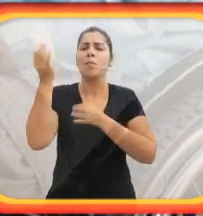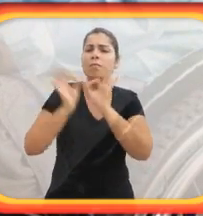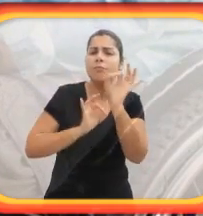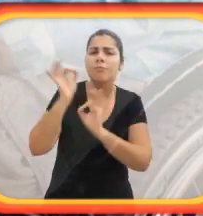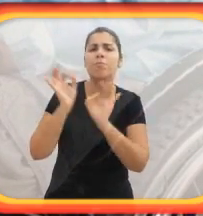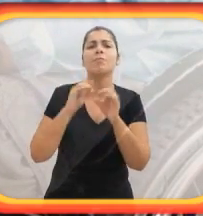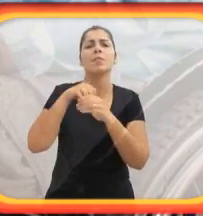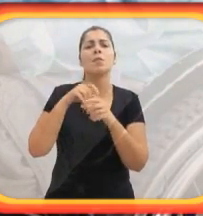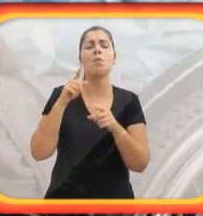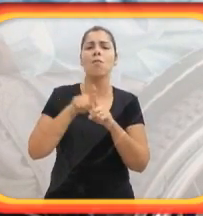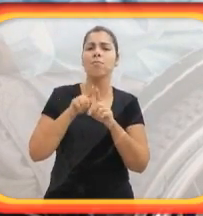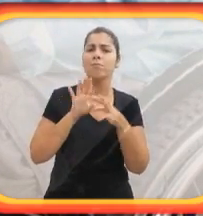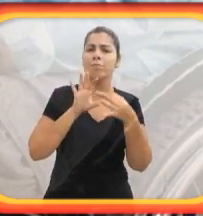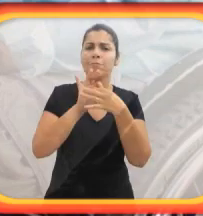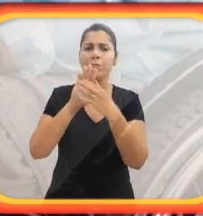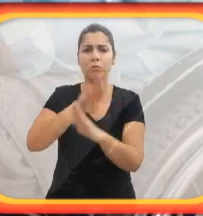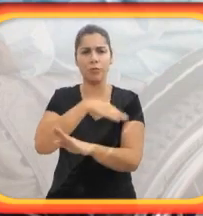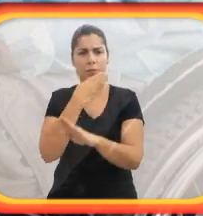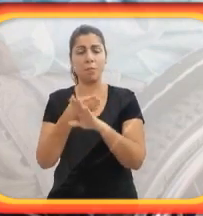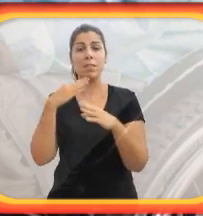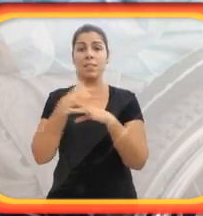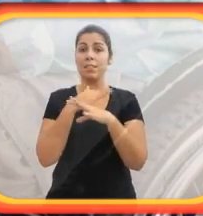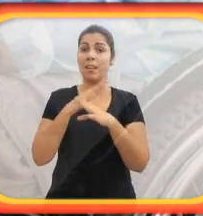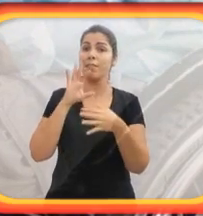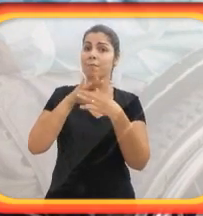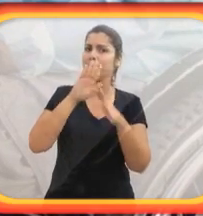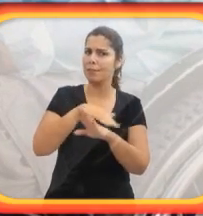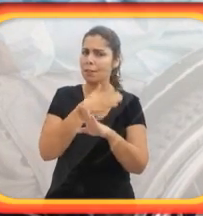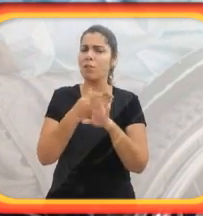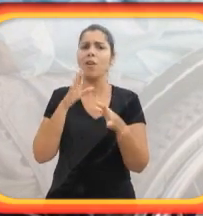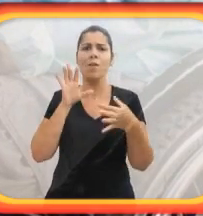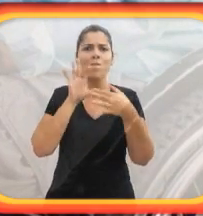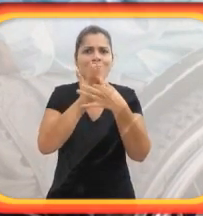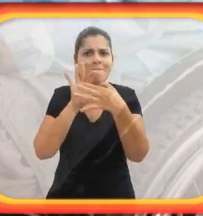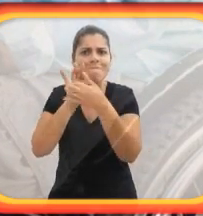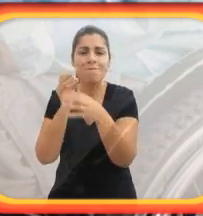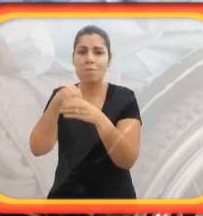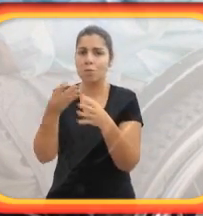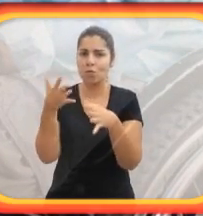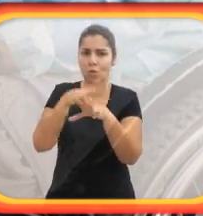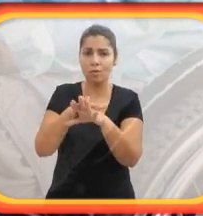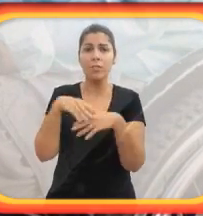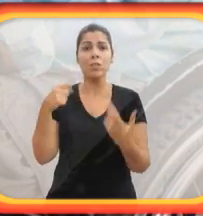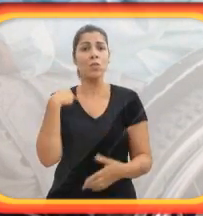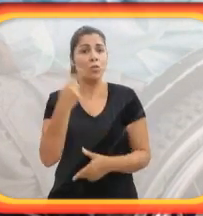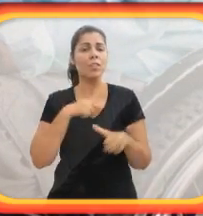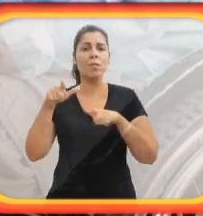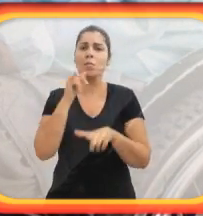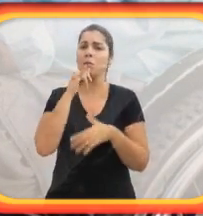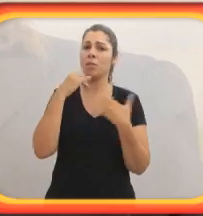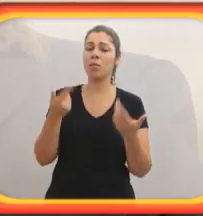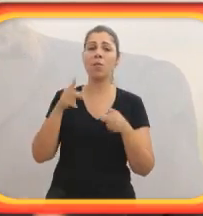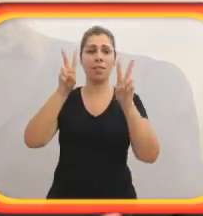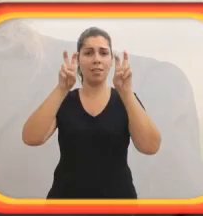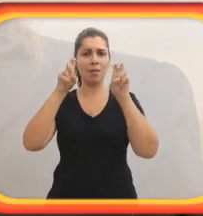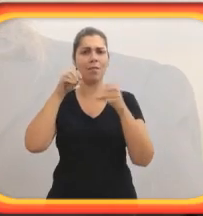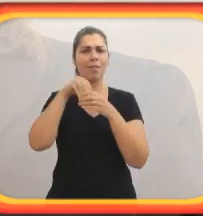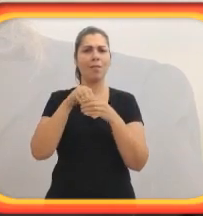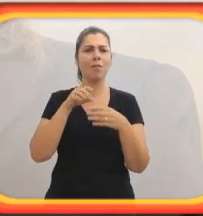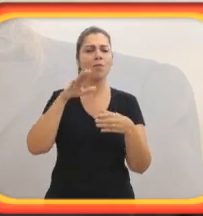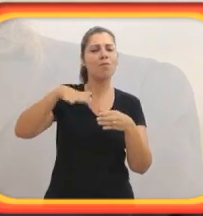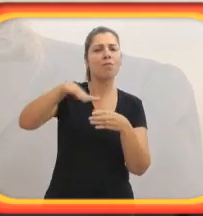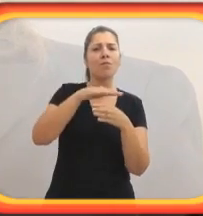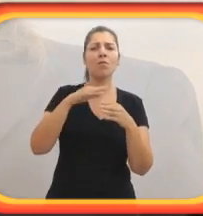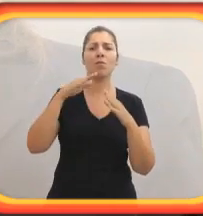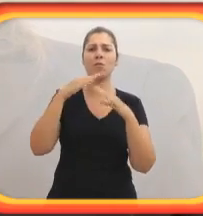pensadas e planejadas de uma maneira integral, para ter uma cidade integrada, conectada, inclusiva. Então, nós